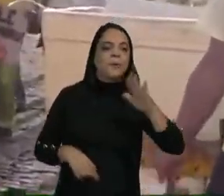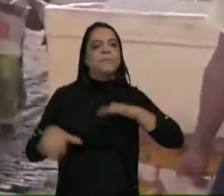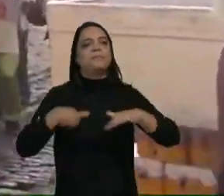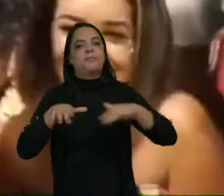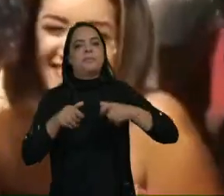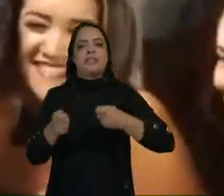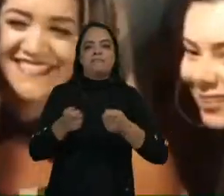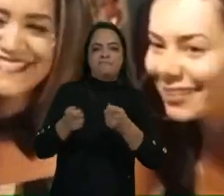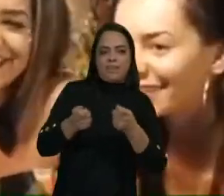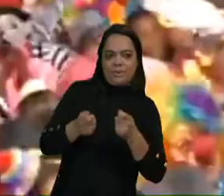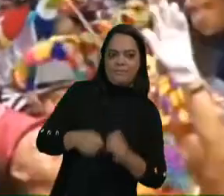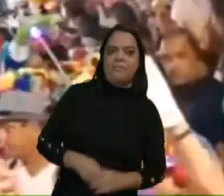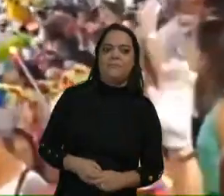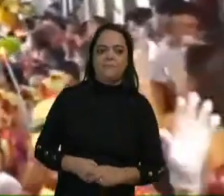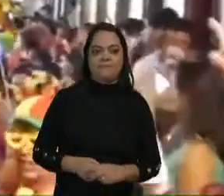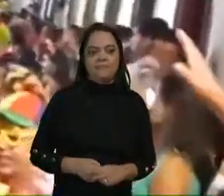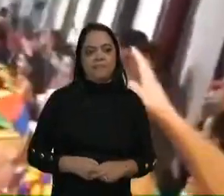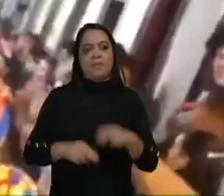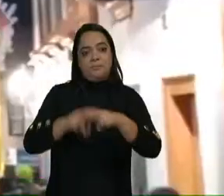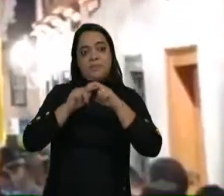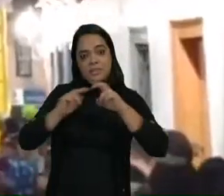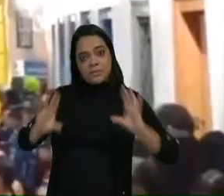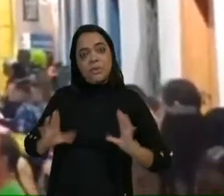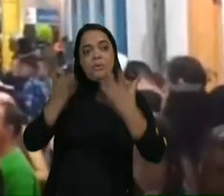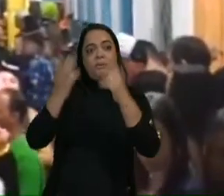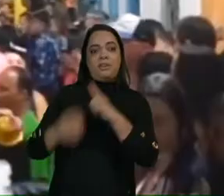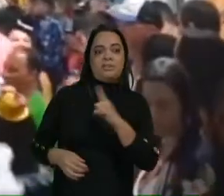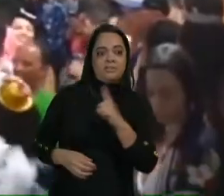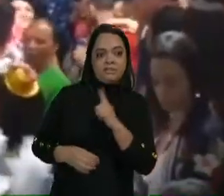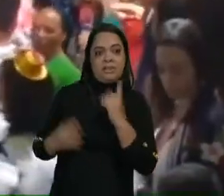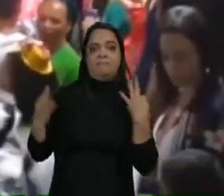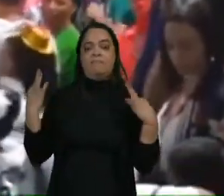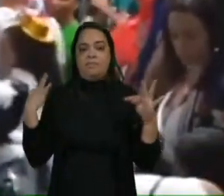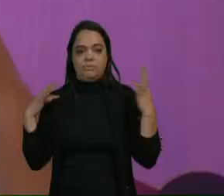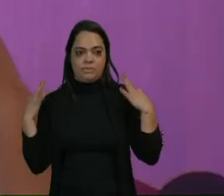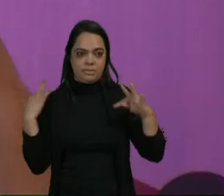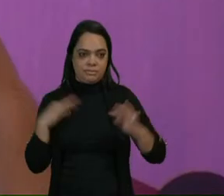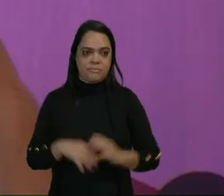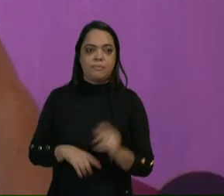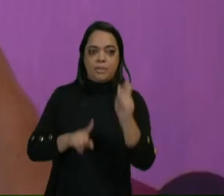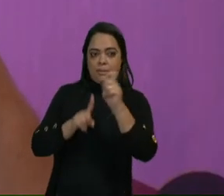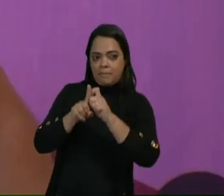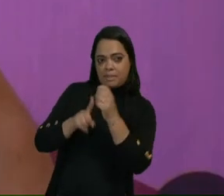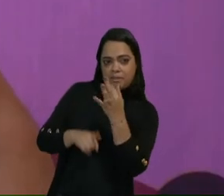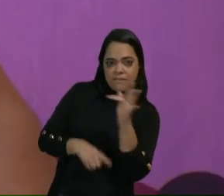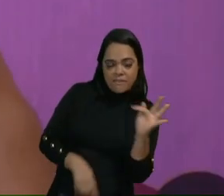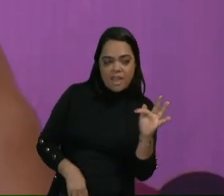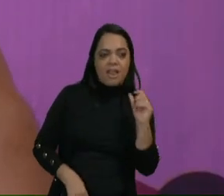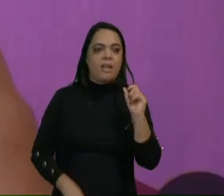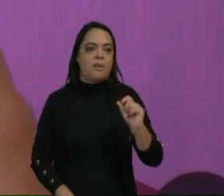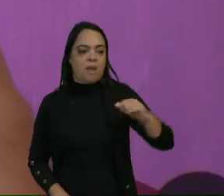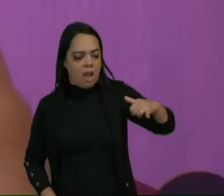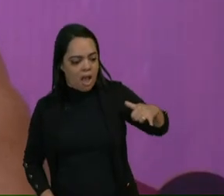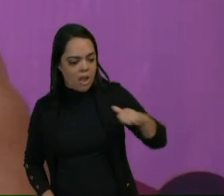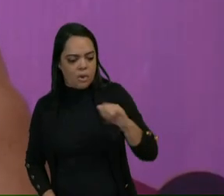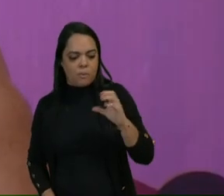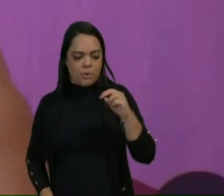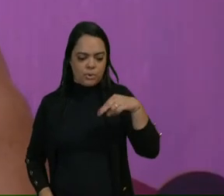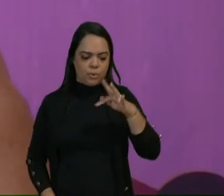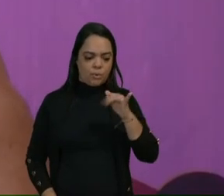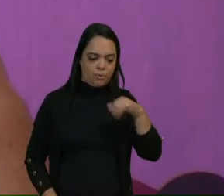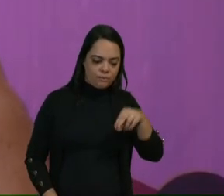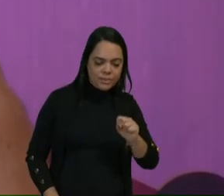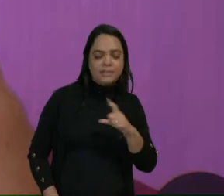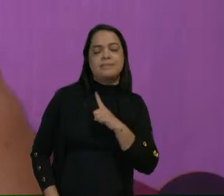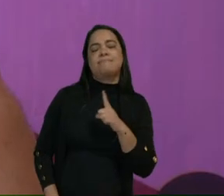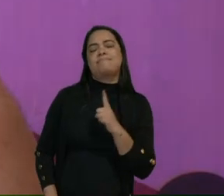economia, fato que é motivo de comemoração para o setor de turismo. No mês de fevereiro, o aeroporto de Confins espera 800